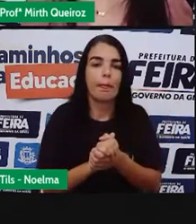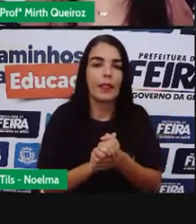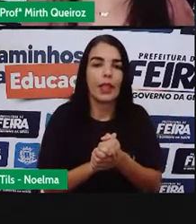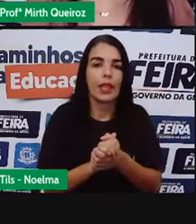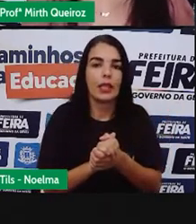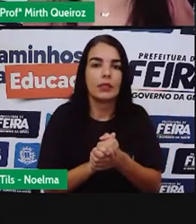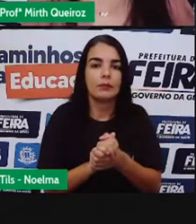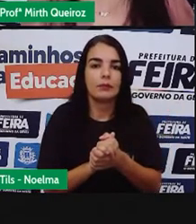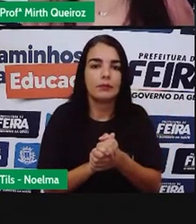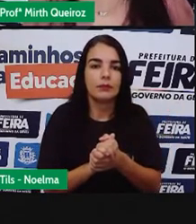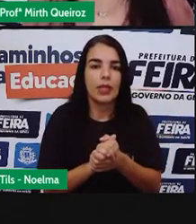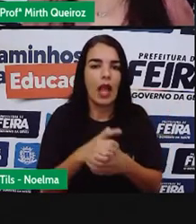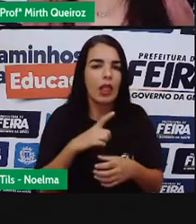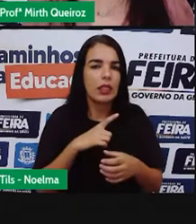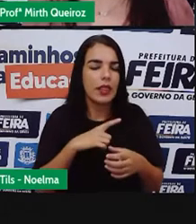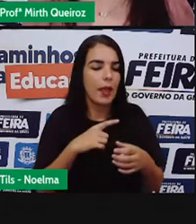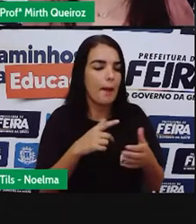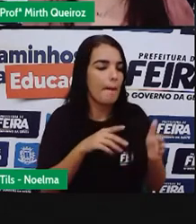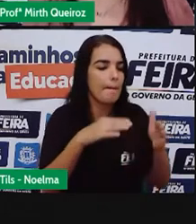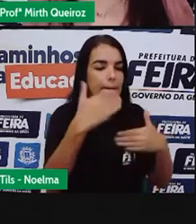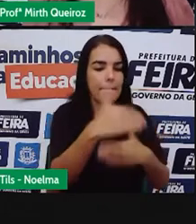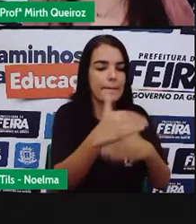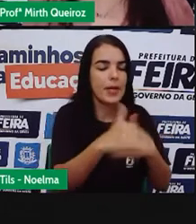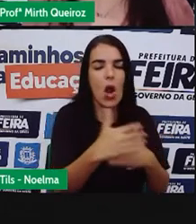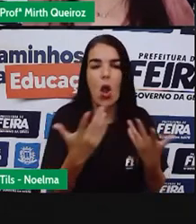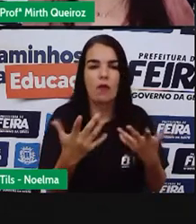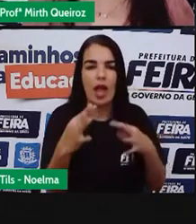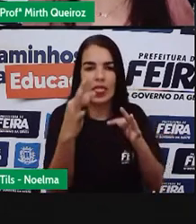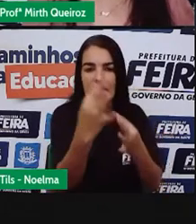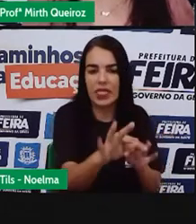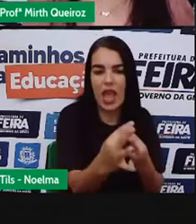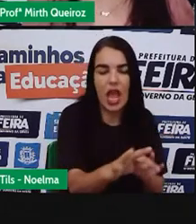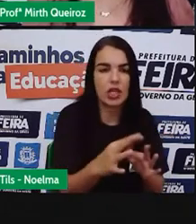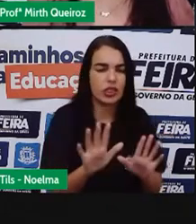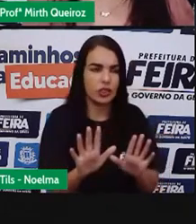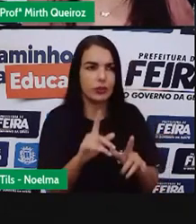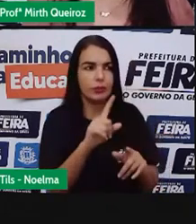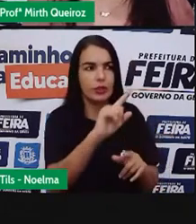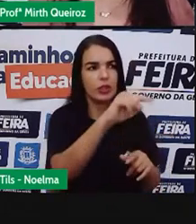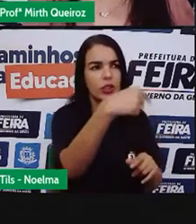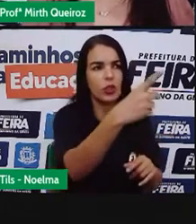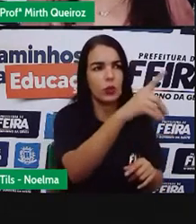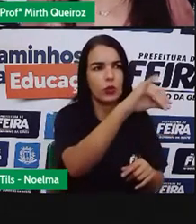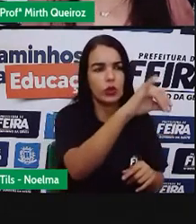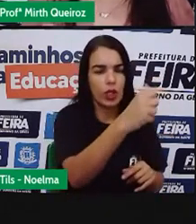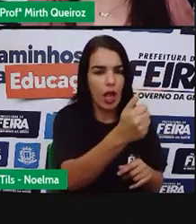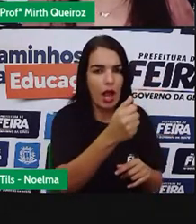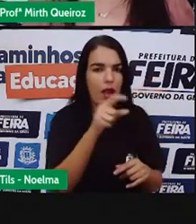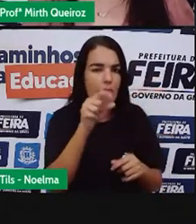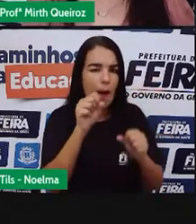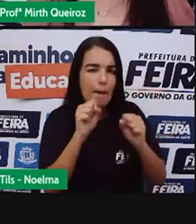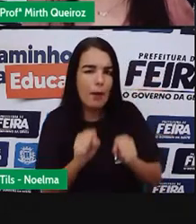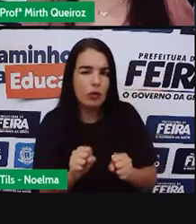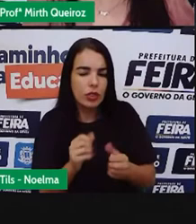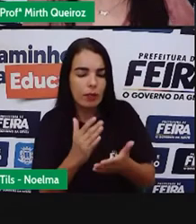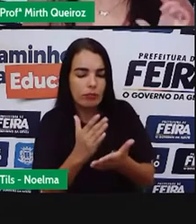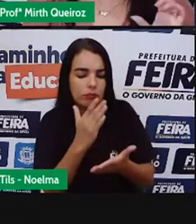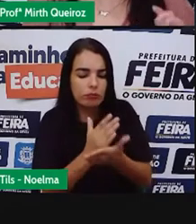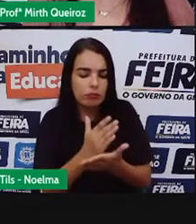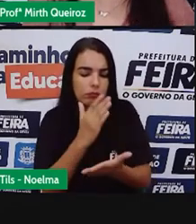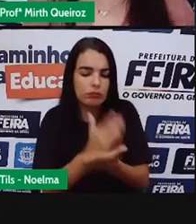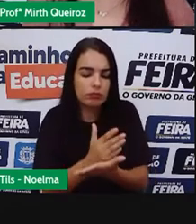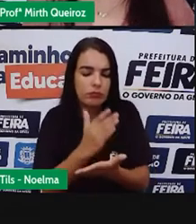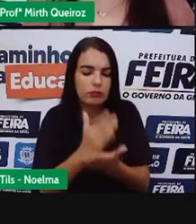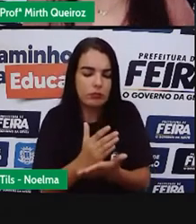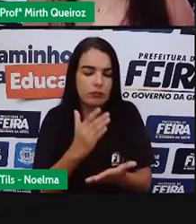estudos, certo? Ah, tem uma avaliação, tem um teste, uma prova, né? Eu costumo fragmentar esse texto. Eu vou